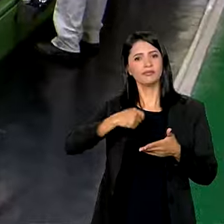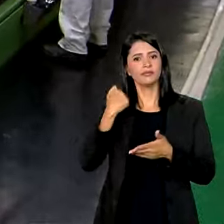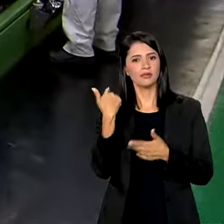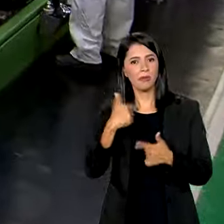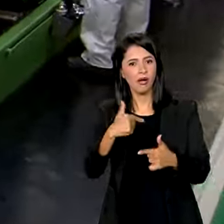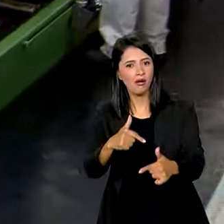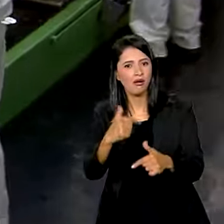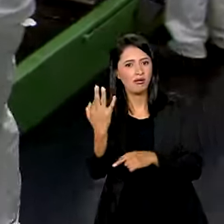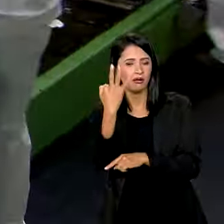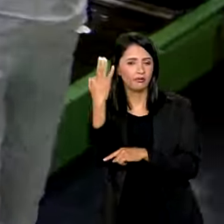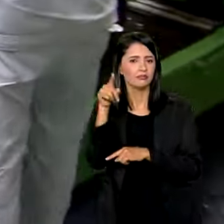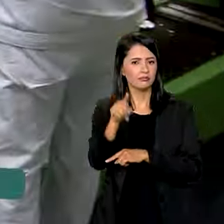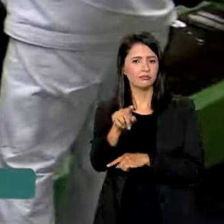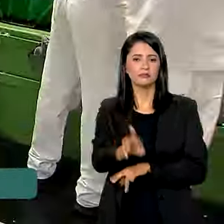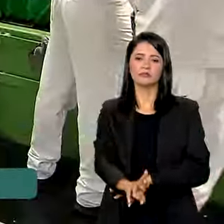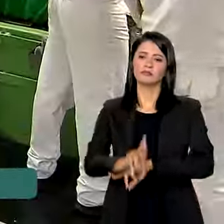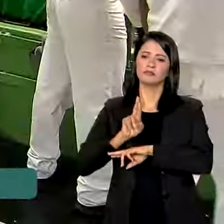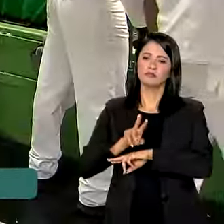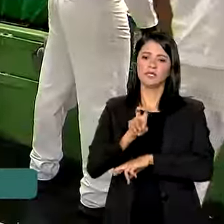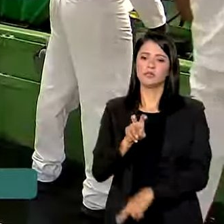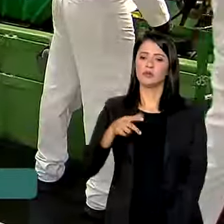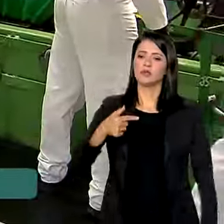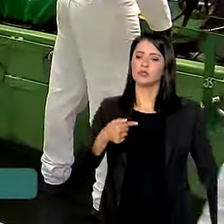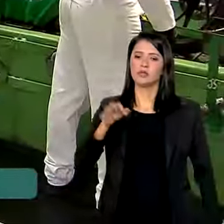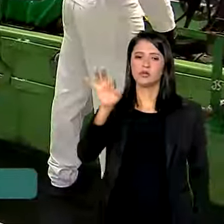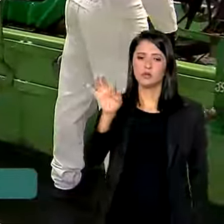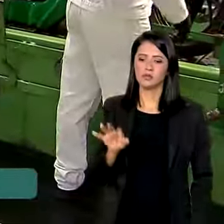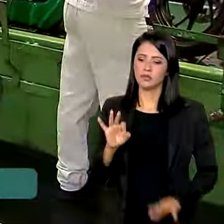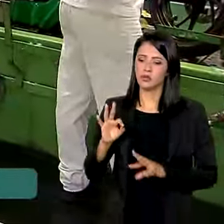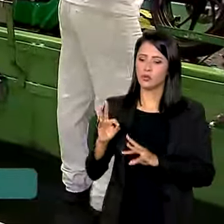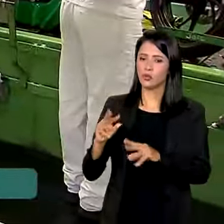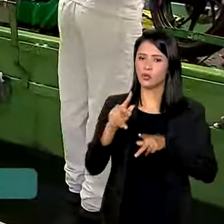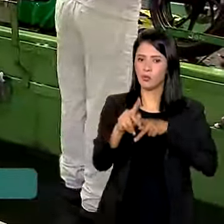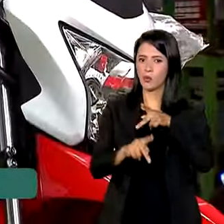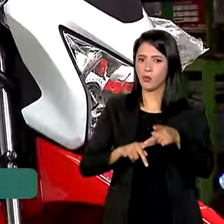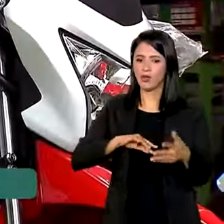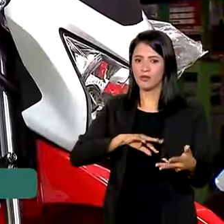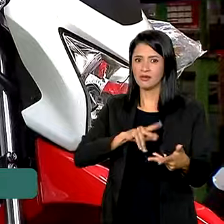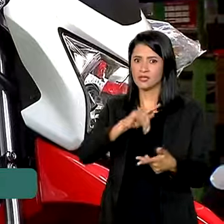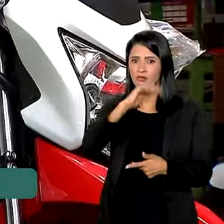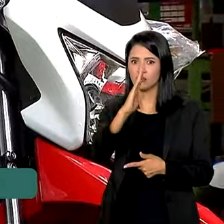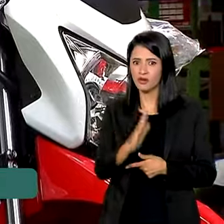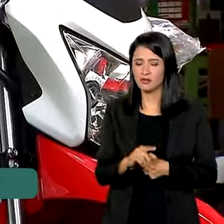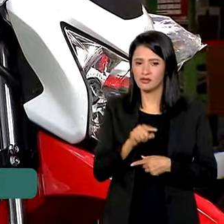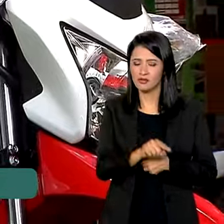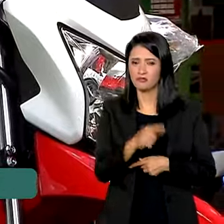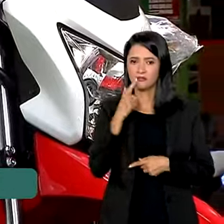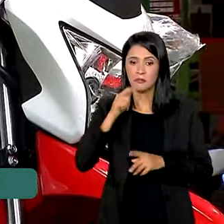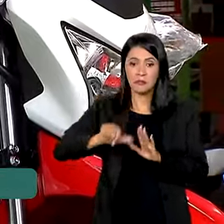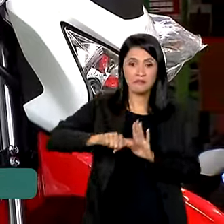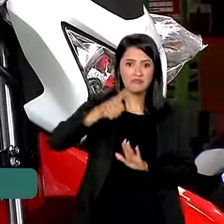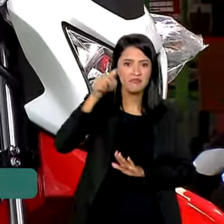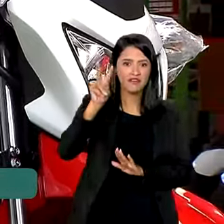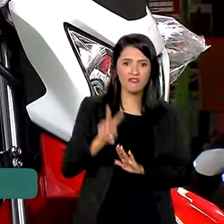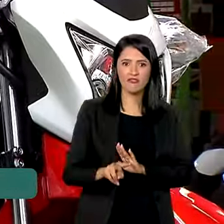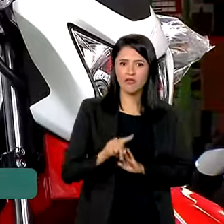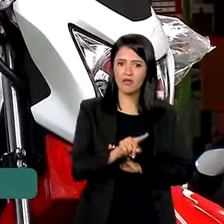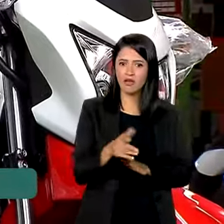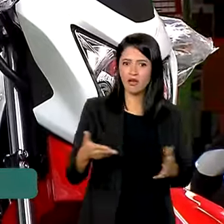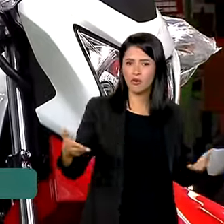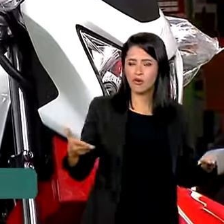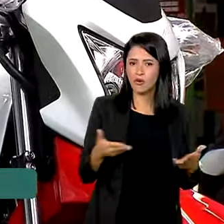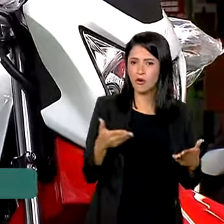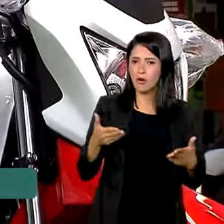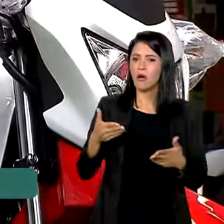que representa 57% da população total. É a primeira vez na história que o